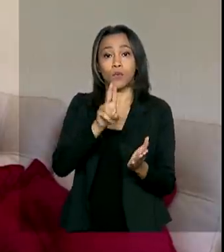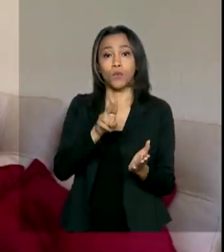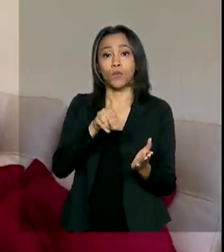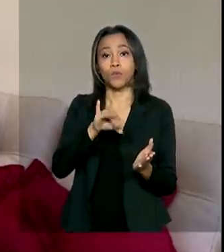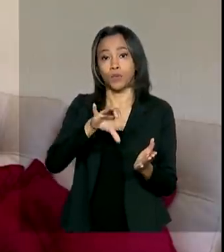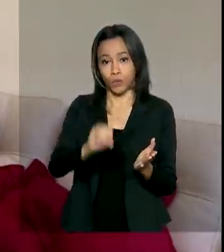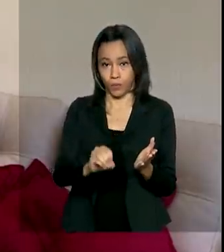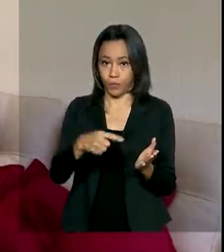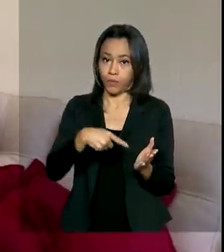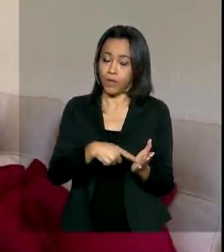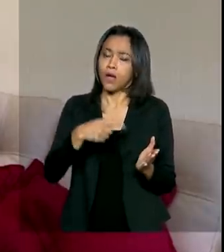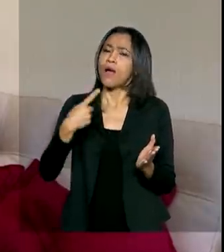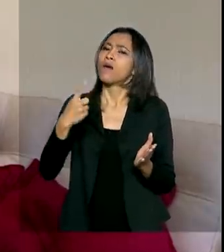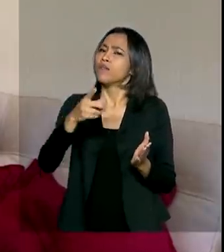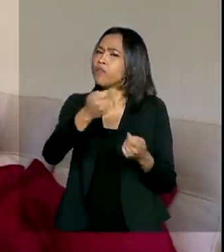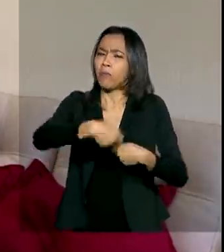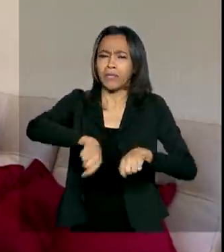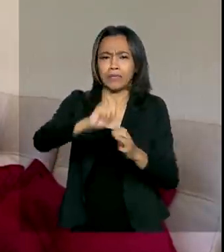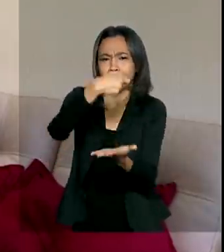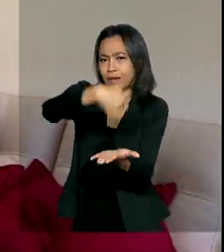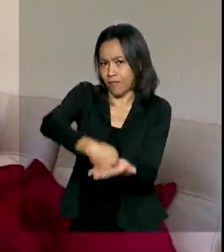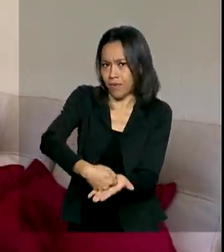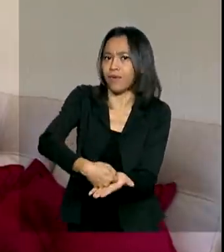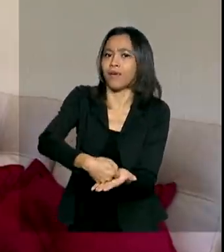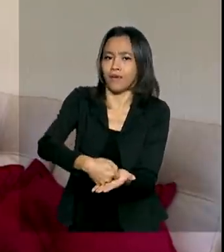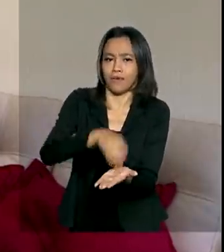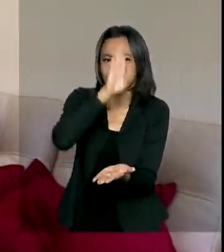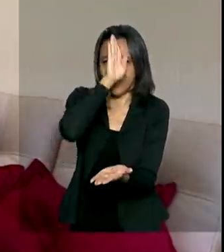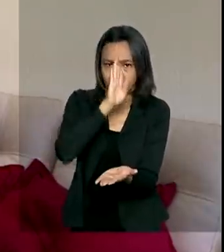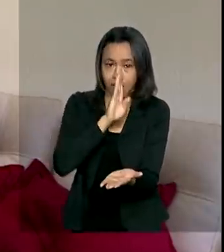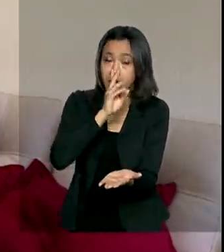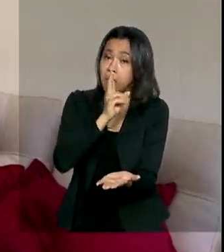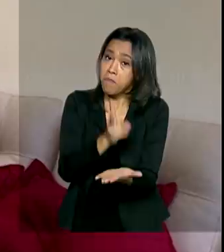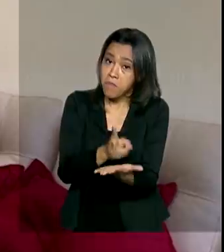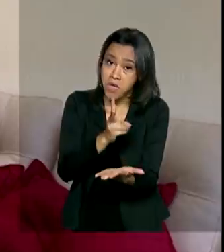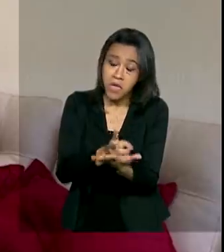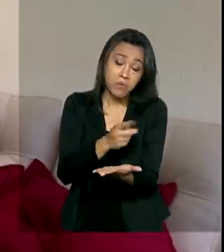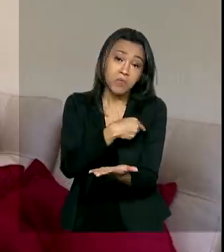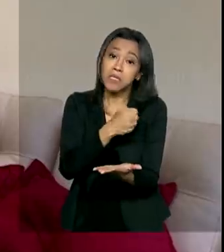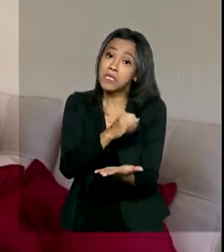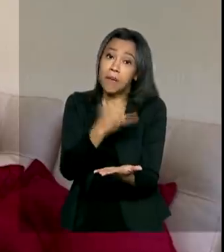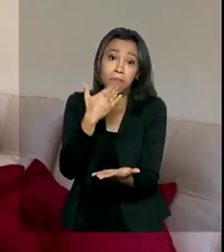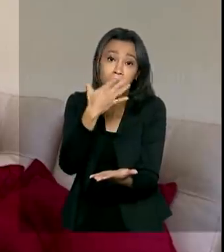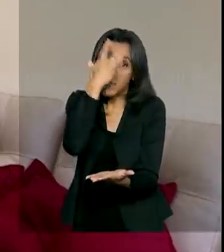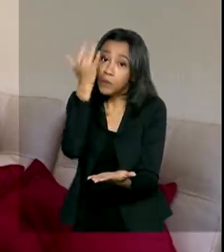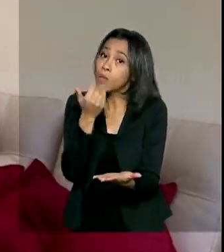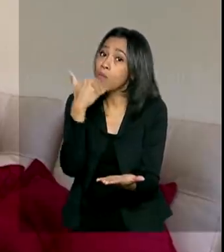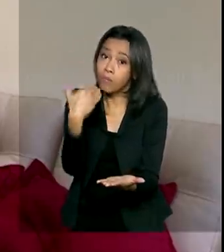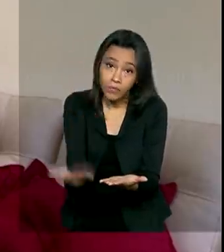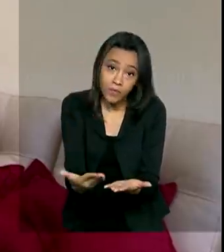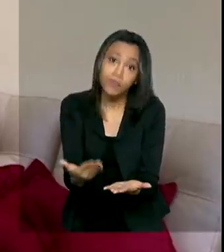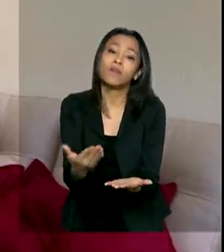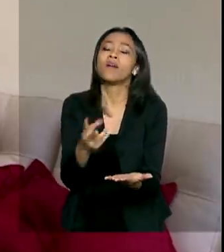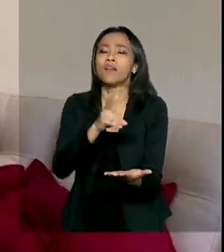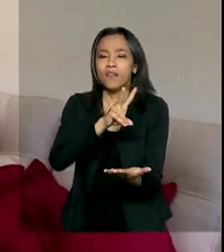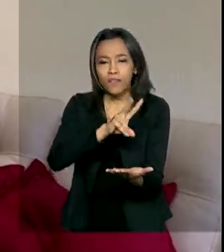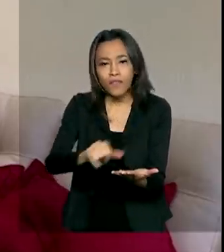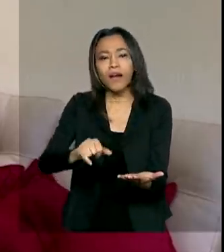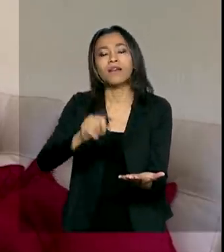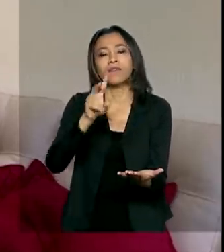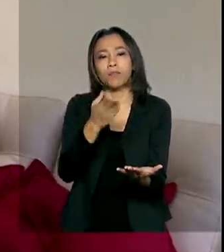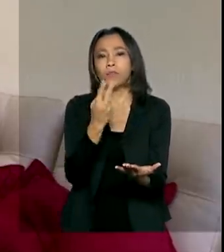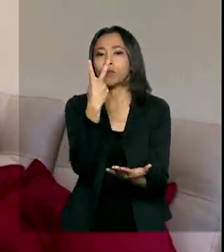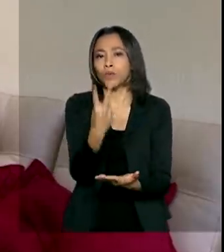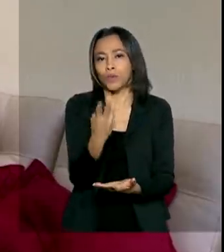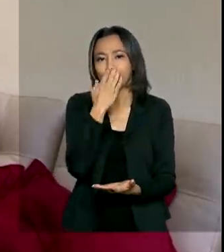taxa de exerção será garantida, mesmo sem o pedido formal do candidato. E vai valer para os dois